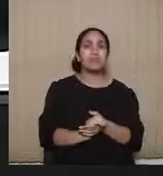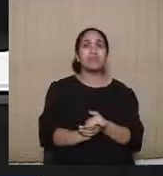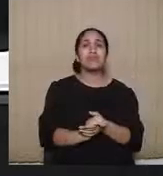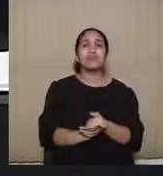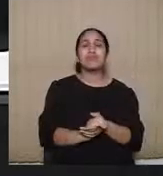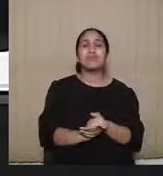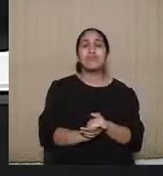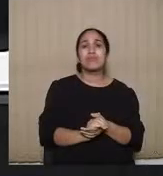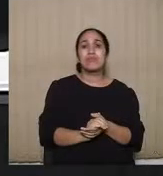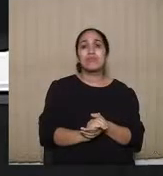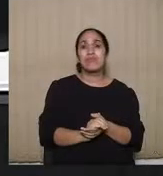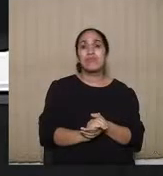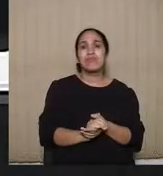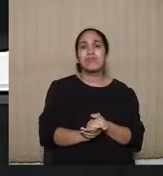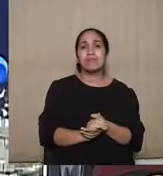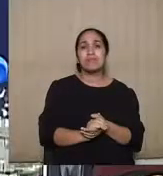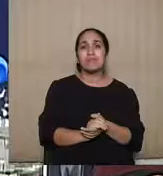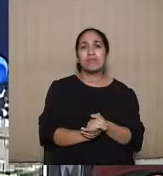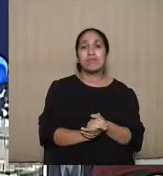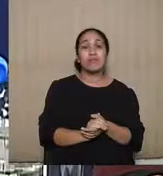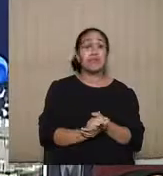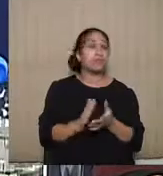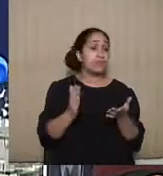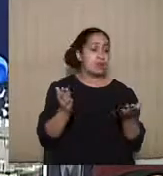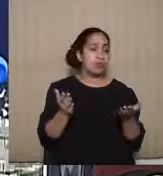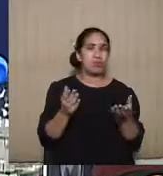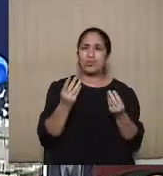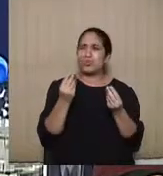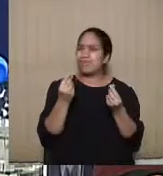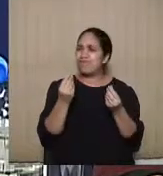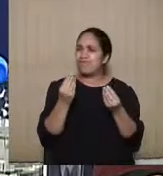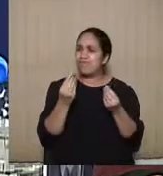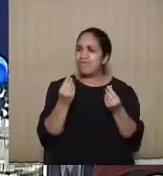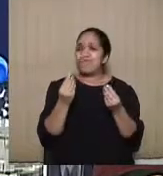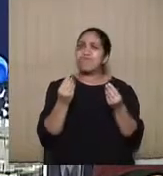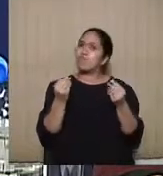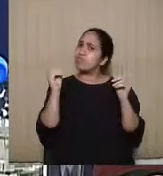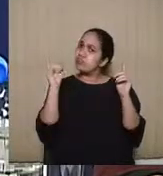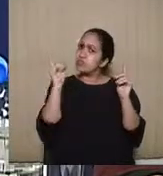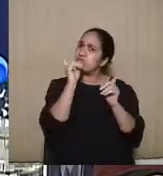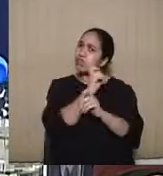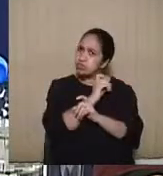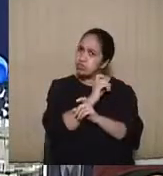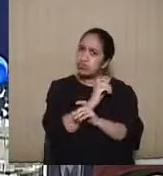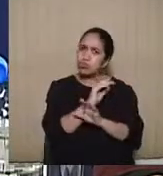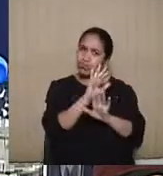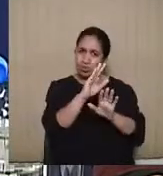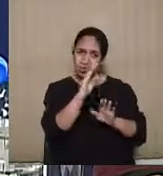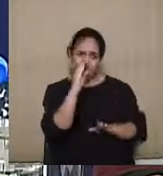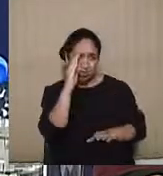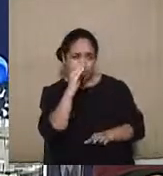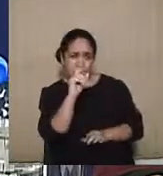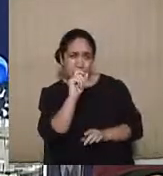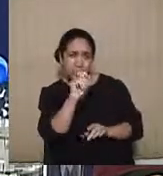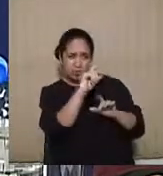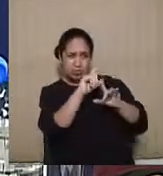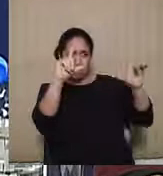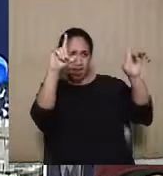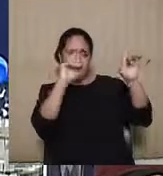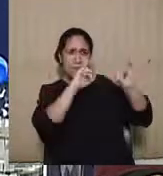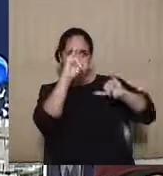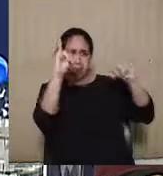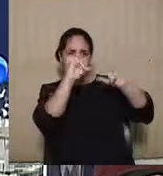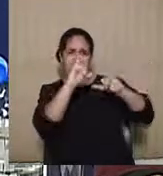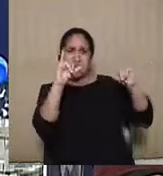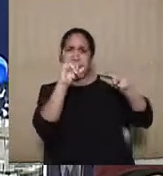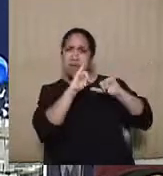e é sempre um, essa questão é sempre muito delicada, porque, especialmente no que toca à propaganda, ao regramento, e acho